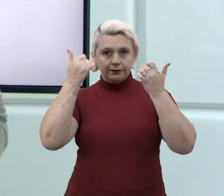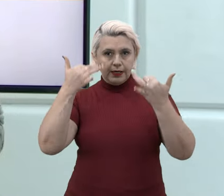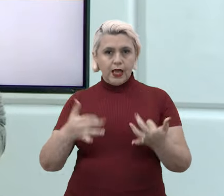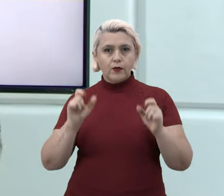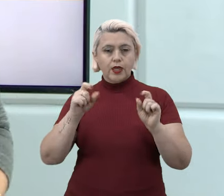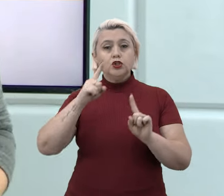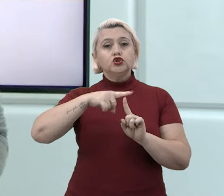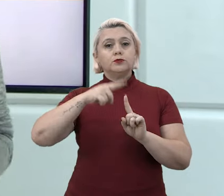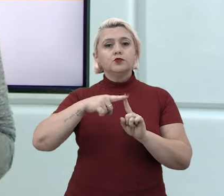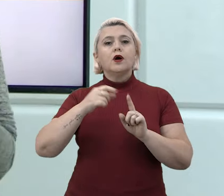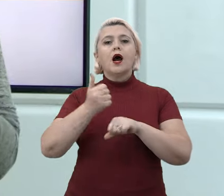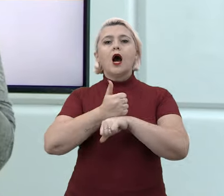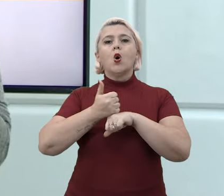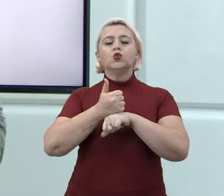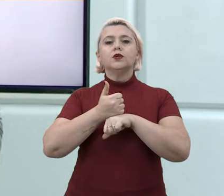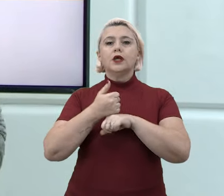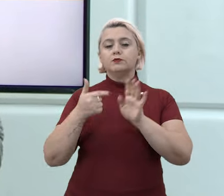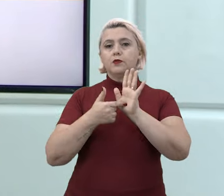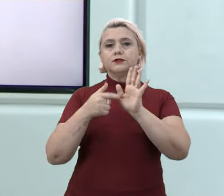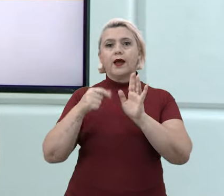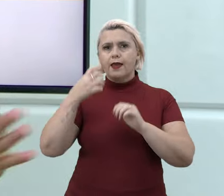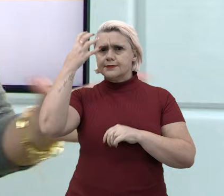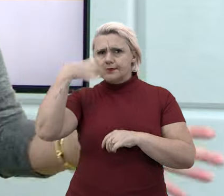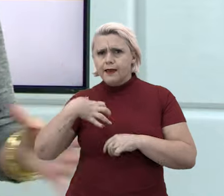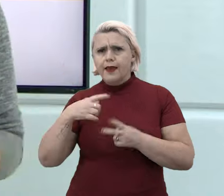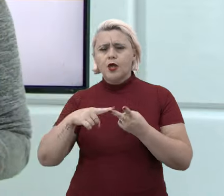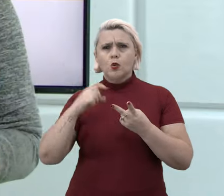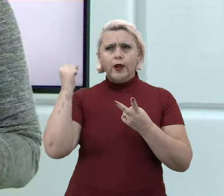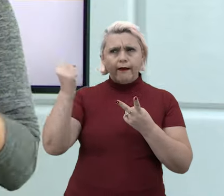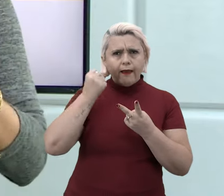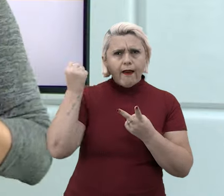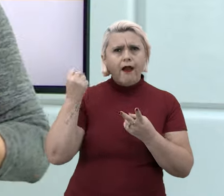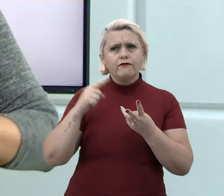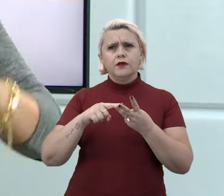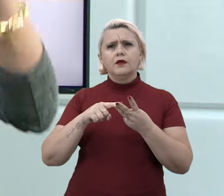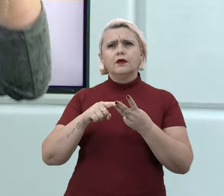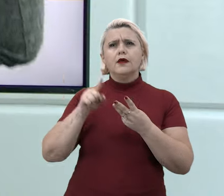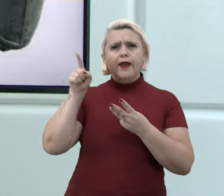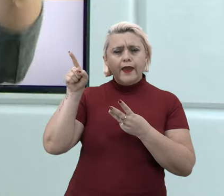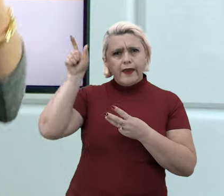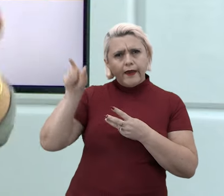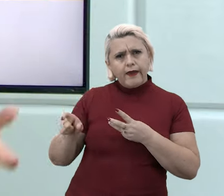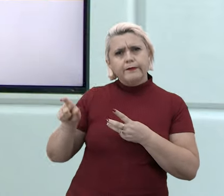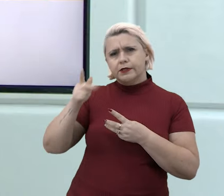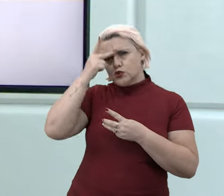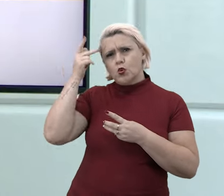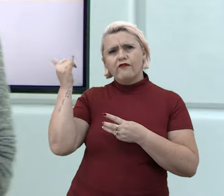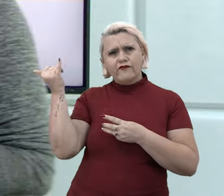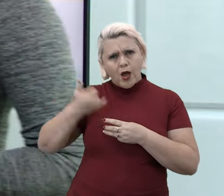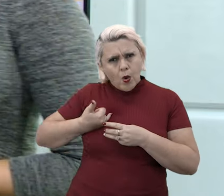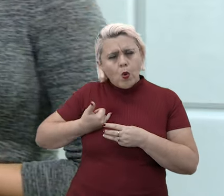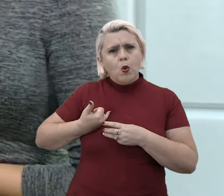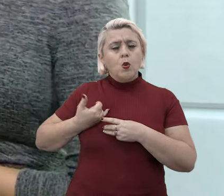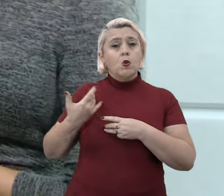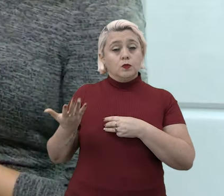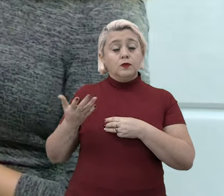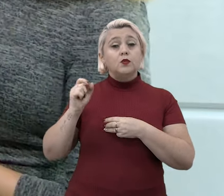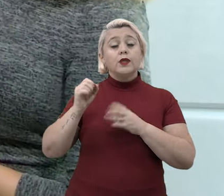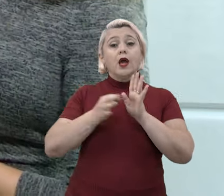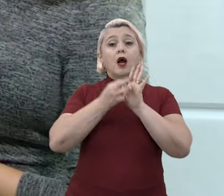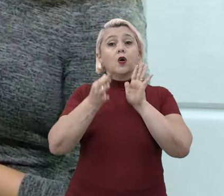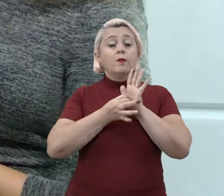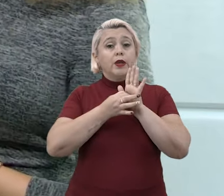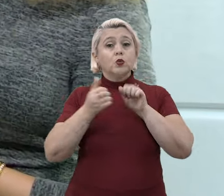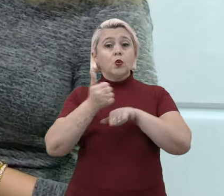minha explicação, um tipo de autoridade para mostrar, olha, isso é sério, isso é grave, foi fulano que disse isso. Então, olha só,